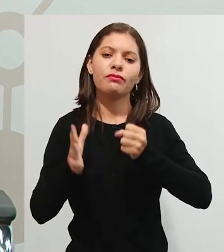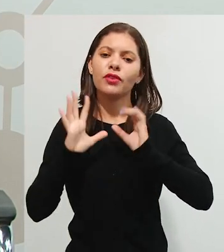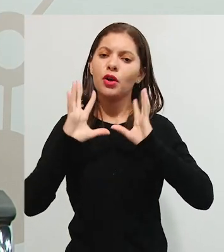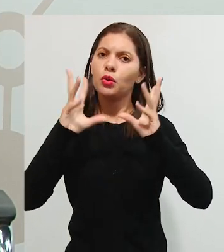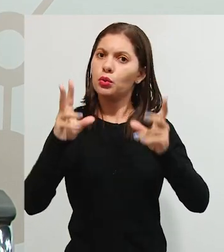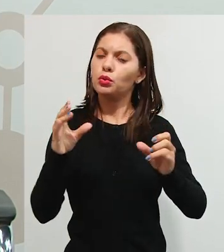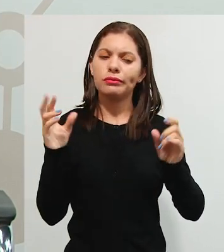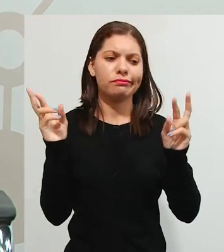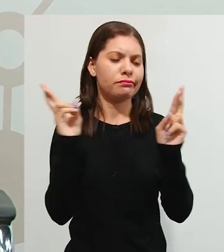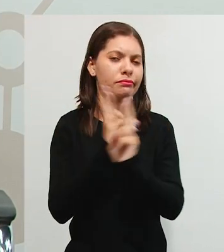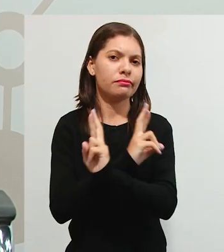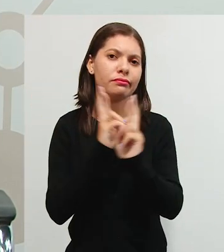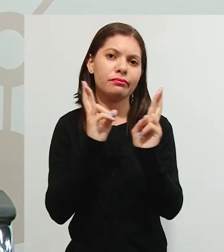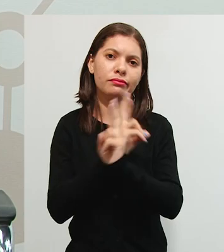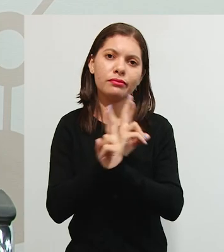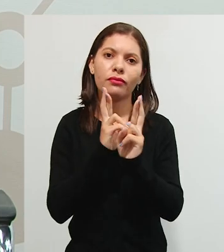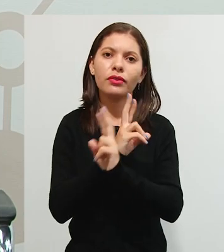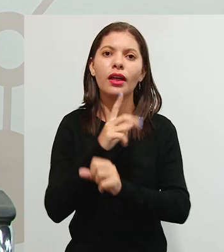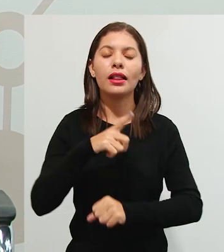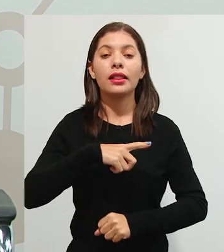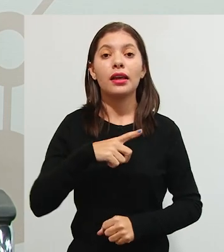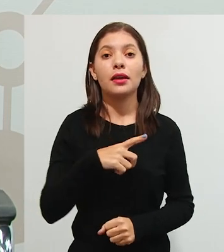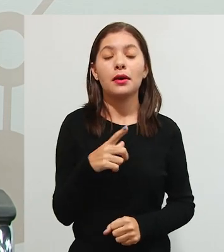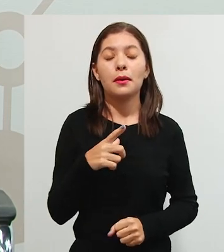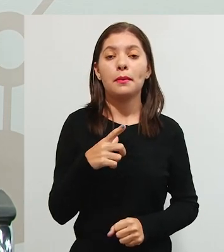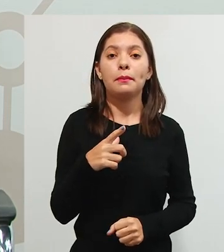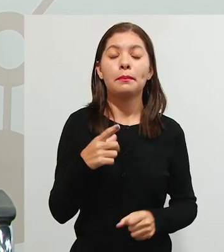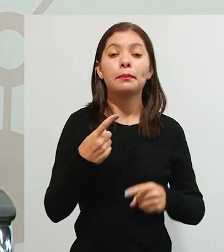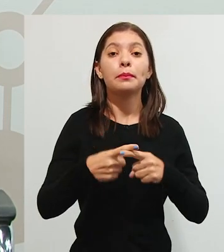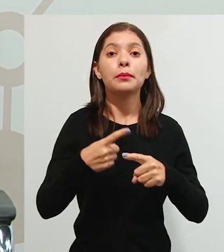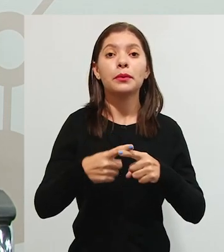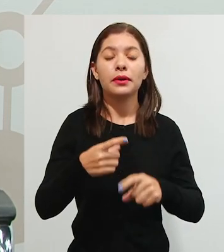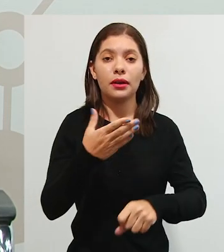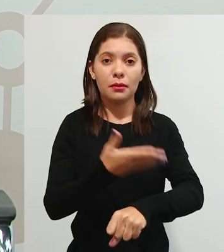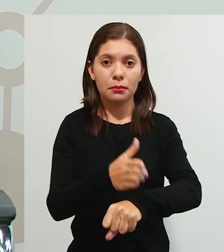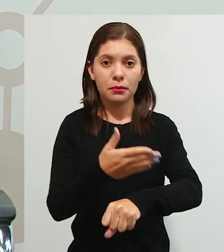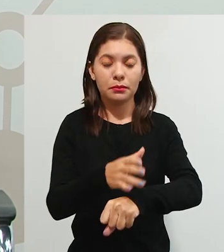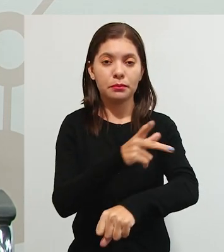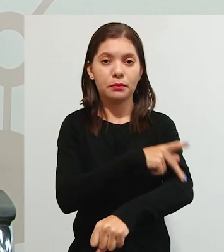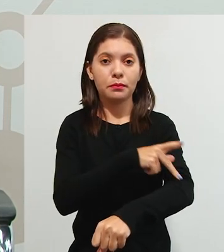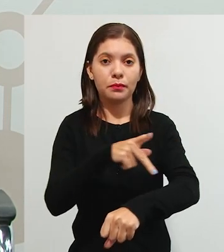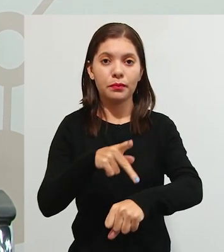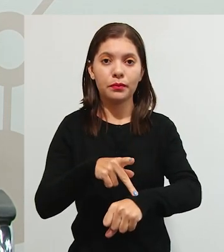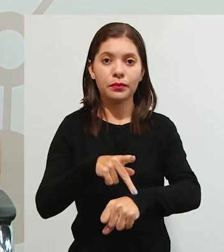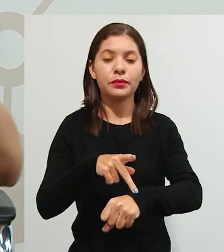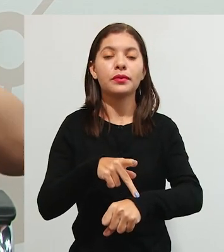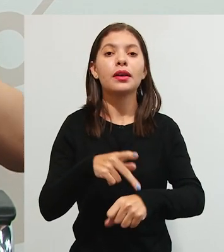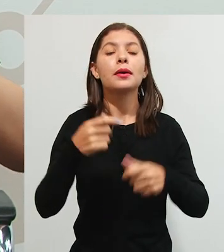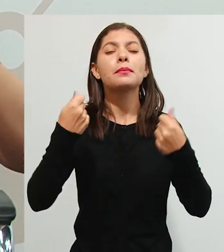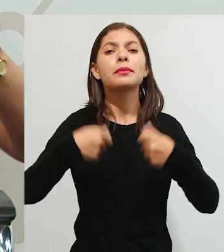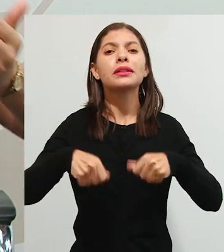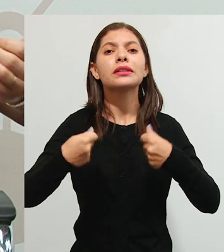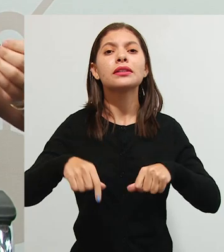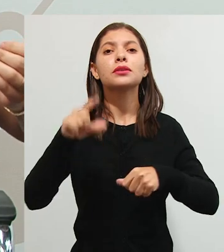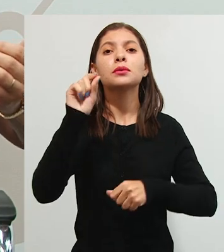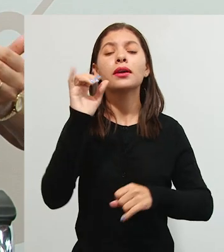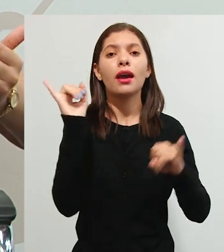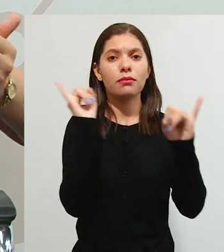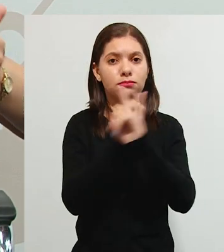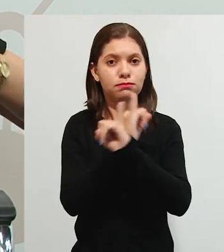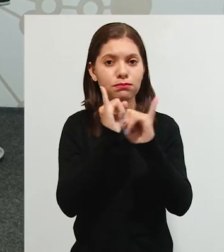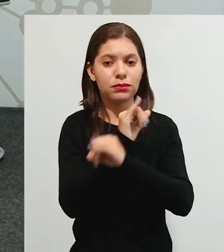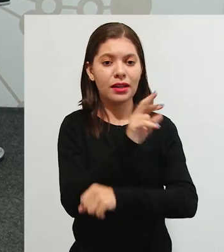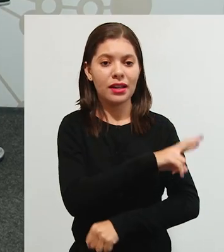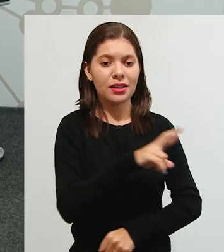interrelaciona por quê? porque a nossa prática pedagógica ela tem que ter né essa interrelação né